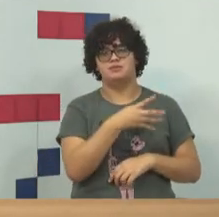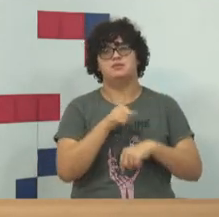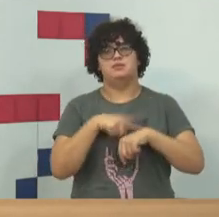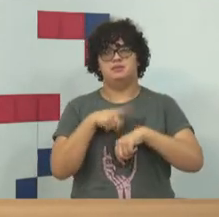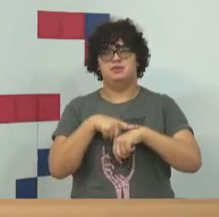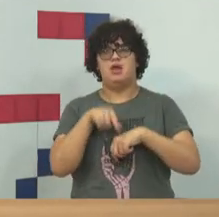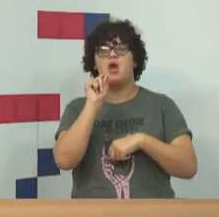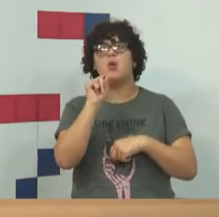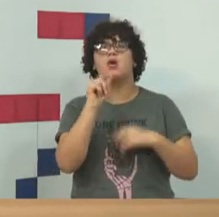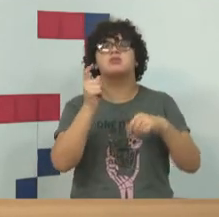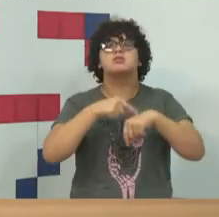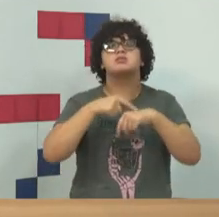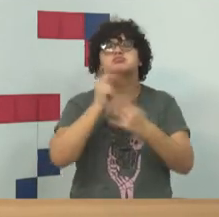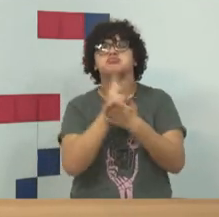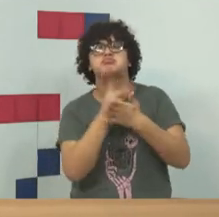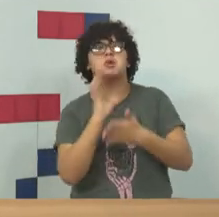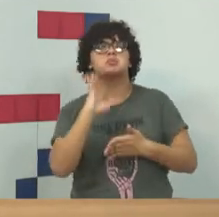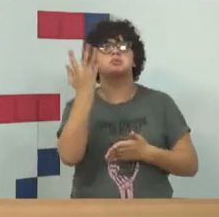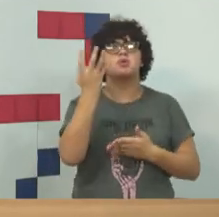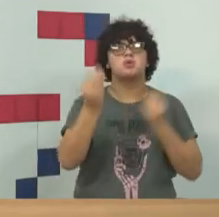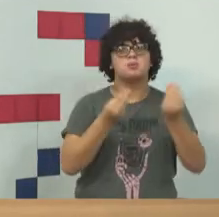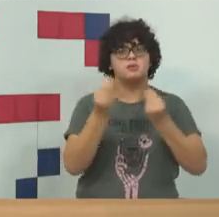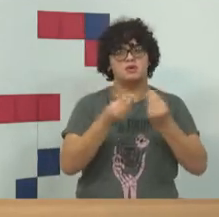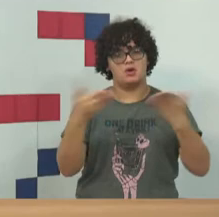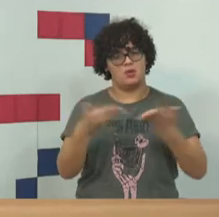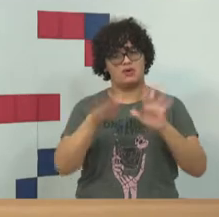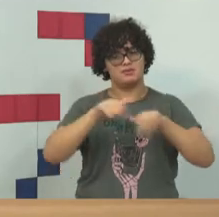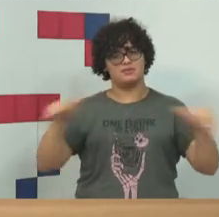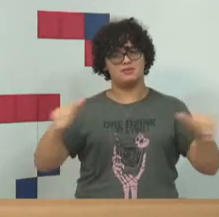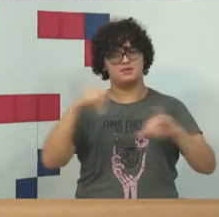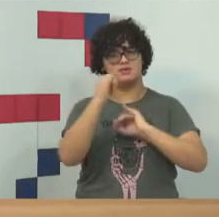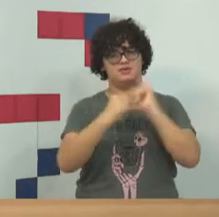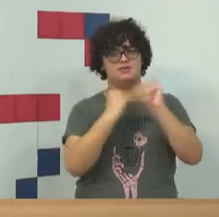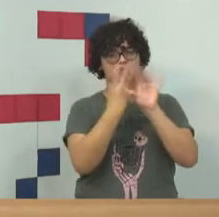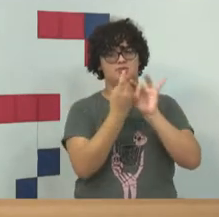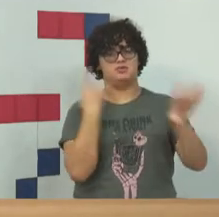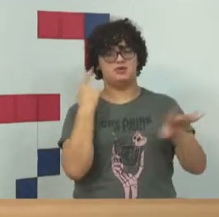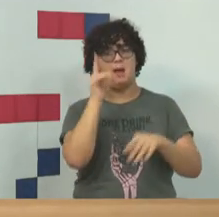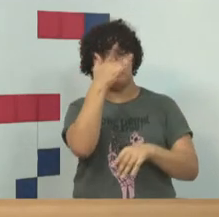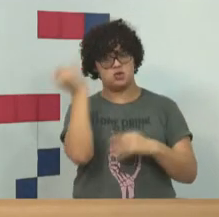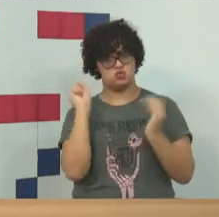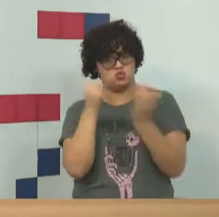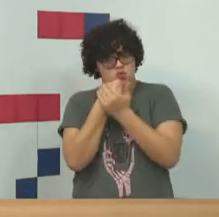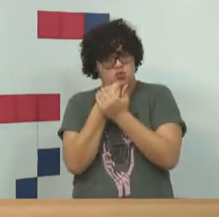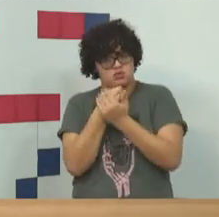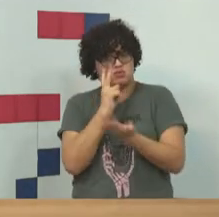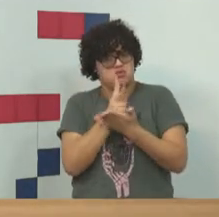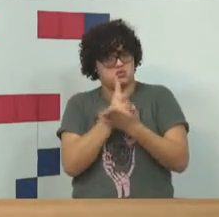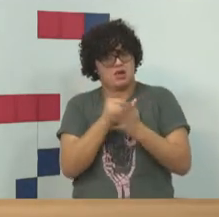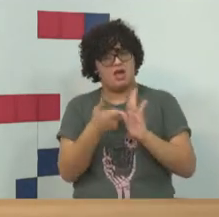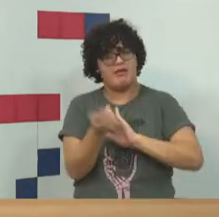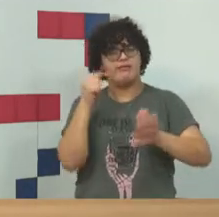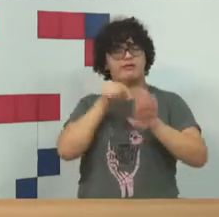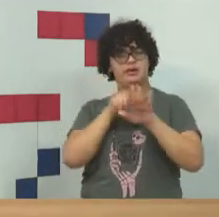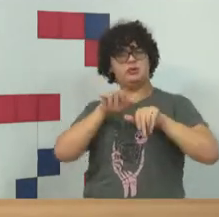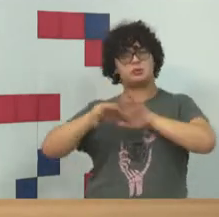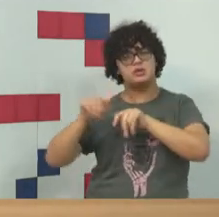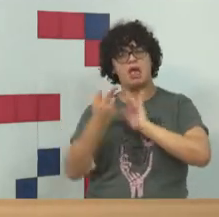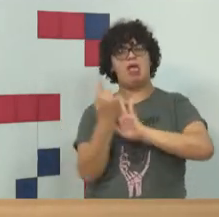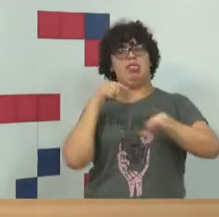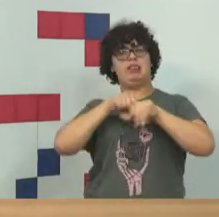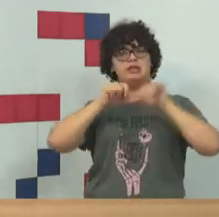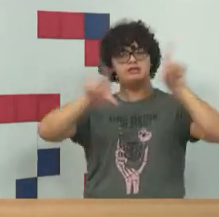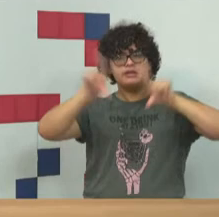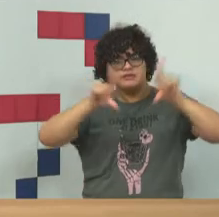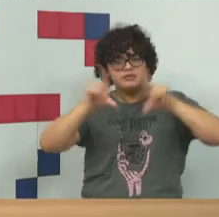que é o que acontece nos nossos crimes digitais. As pessoas se escondem ali, atrás daquele computador, atrás daquele